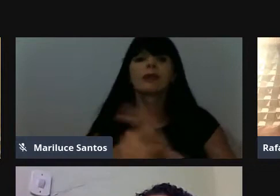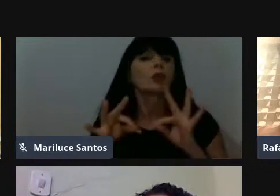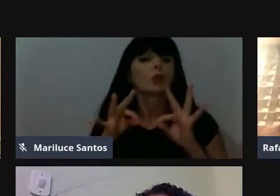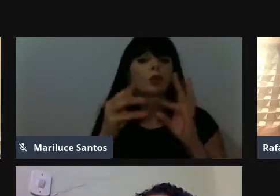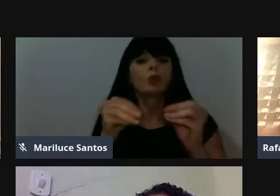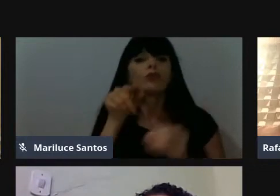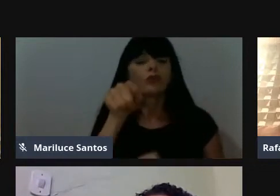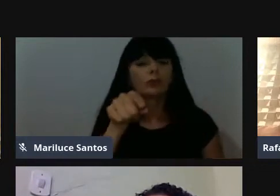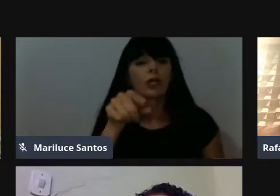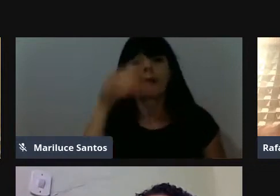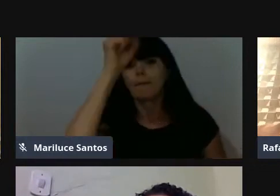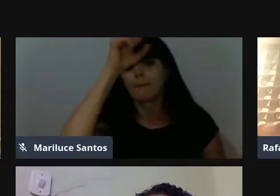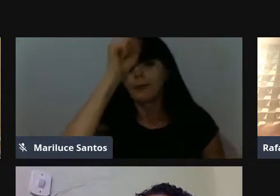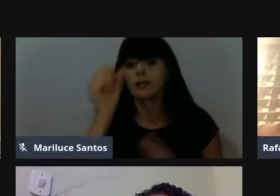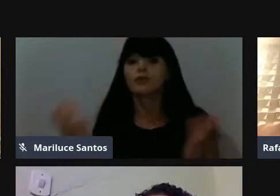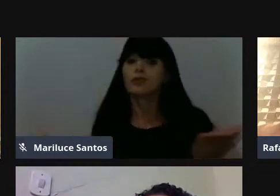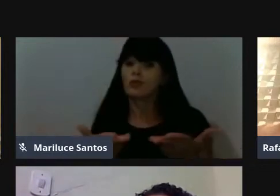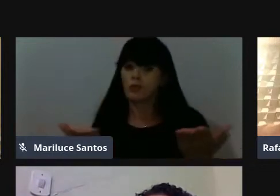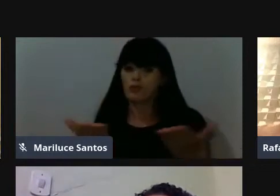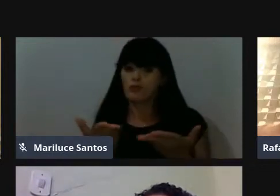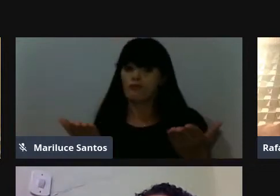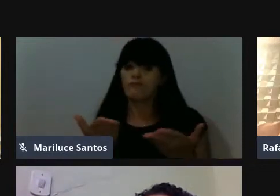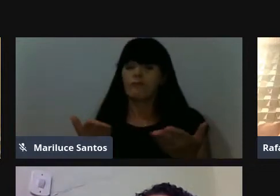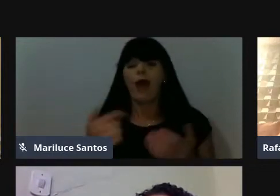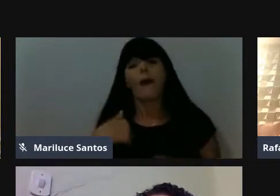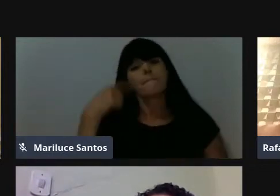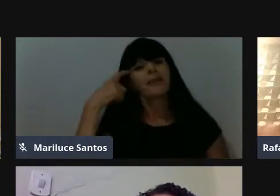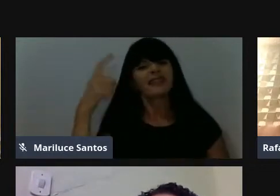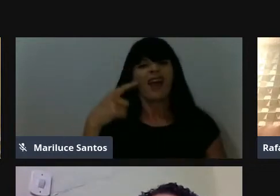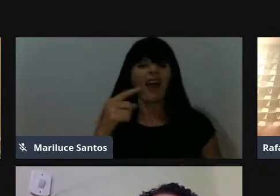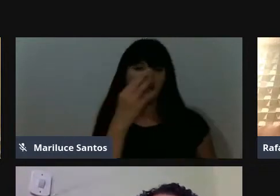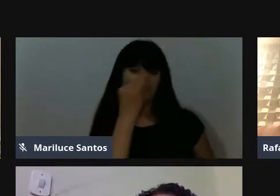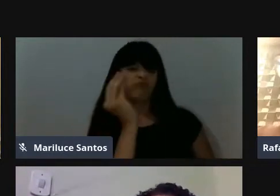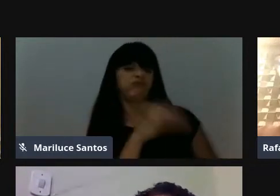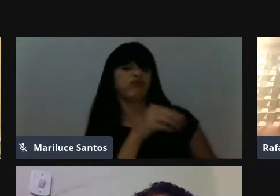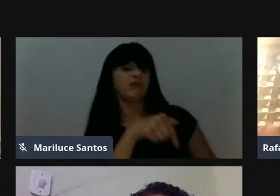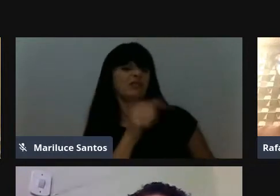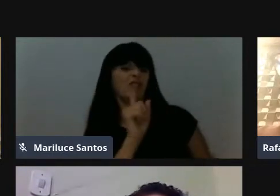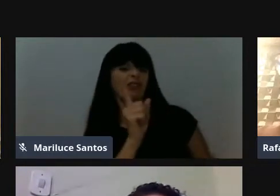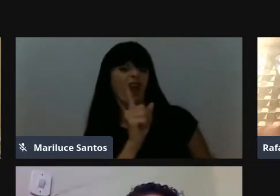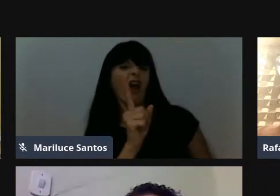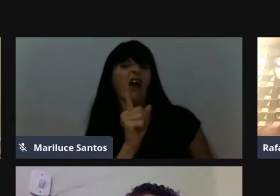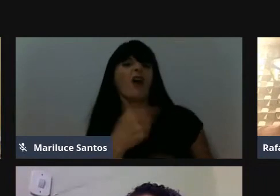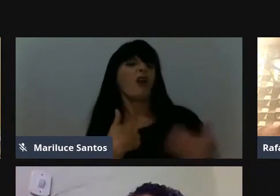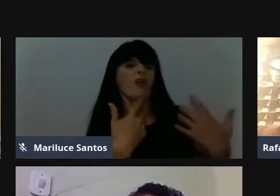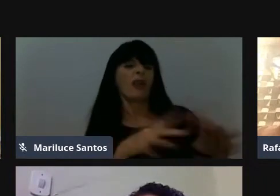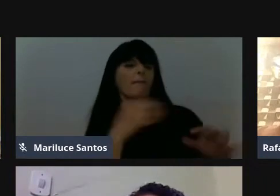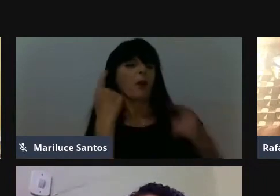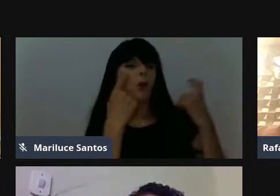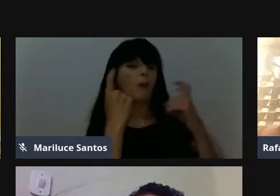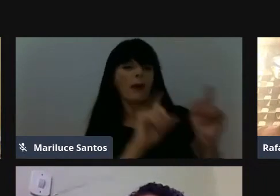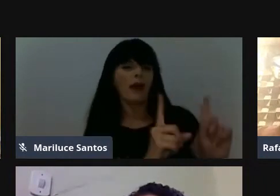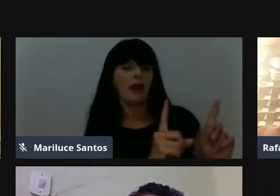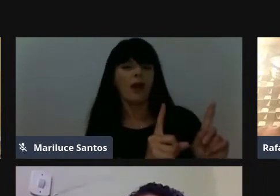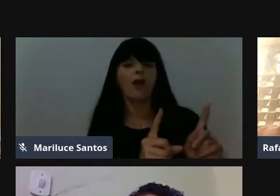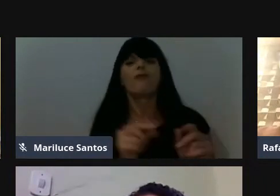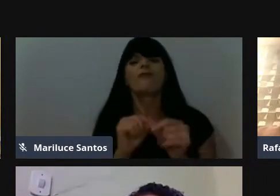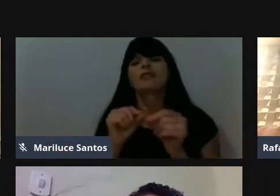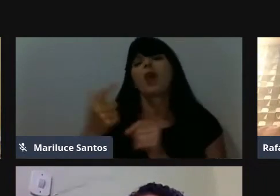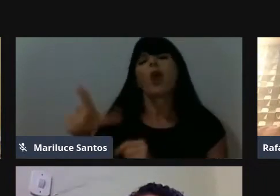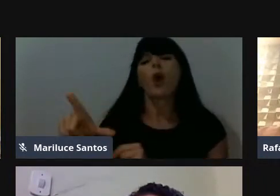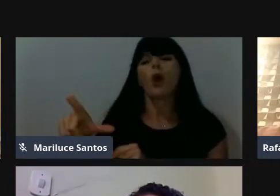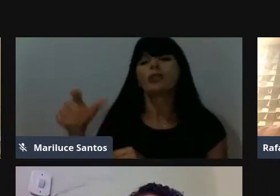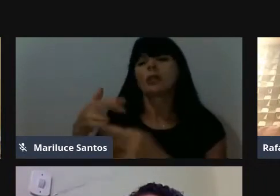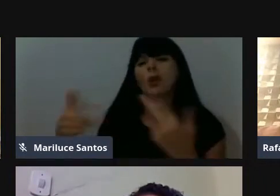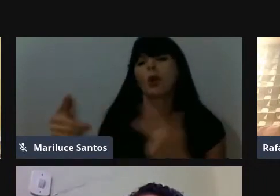estão vendo aí hoje no ensino médio. Então, daí a pensa assim, ah, não, não vou estudar isso aqui hoje não, porque eu quero fazer, sei lá, quero fazer ciente da computação, quero fazer